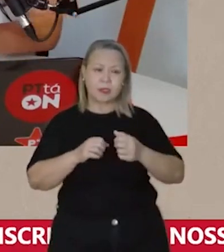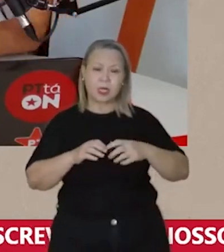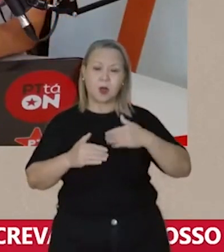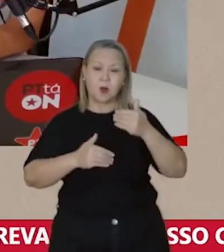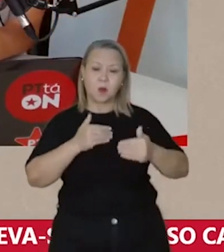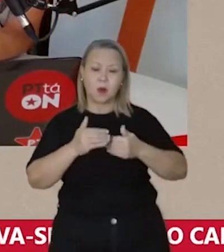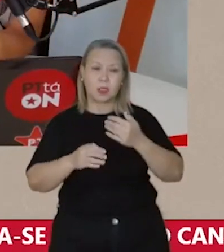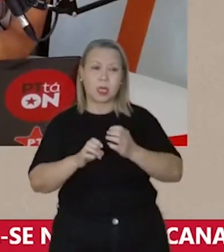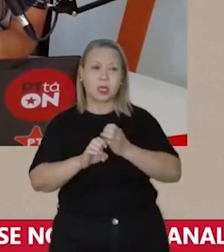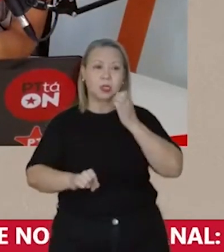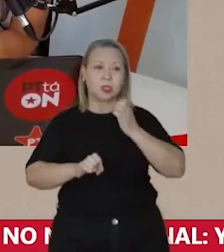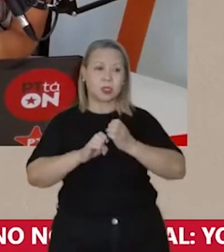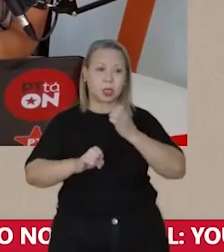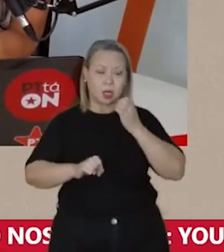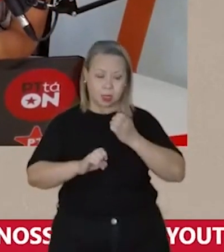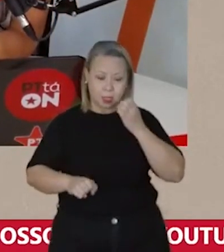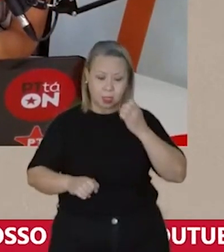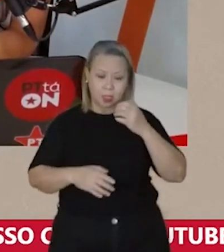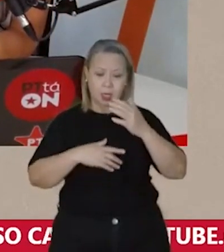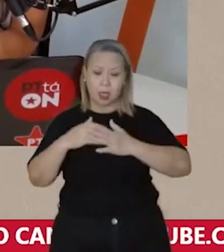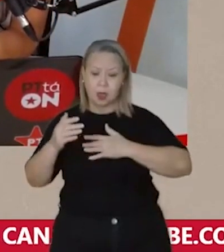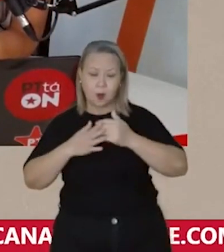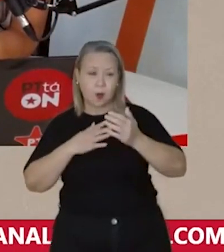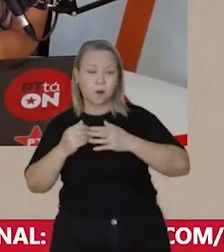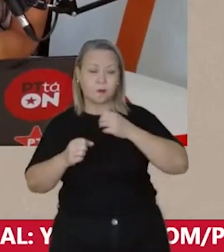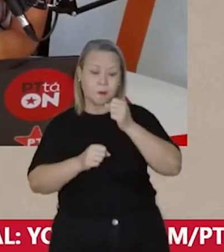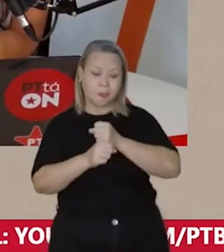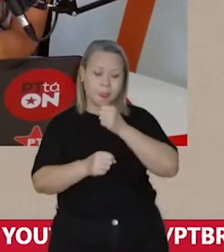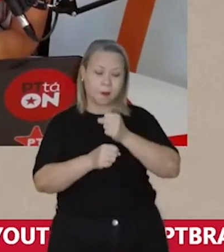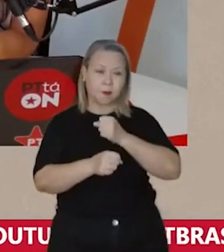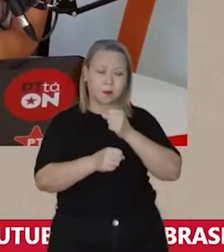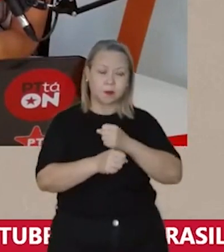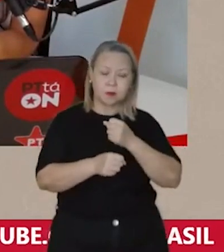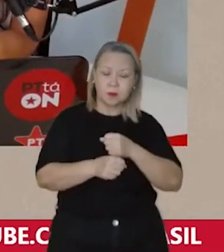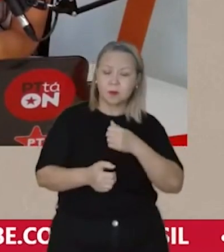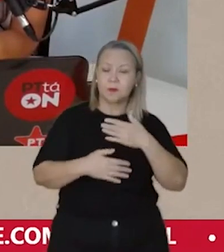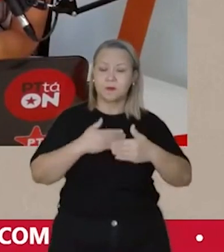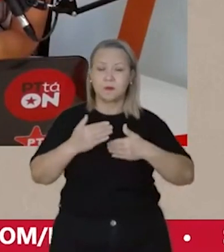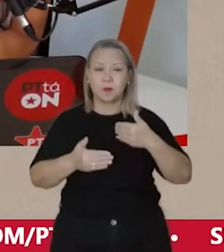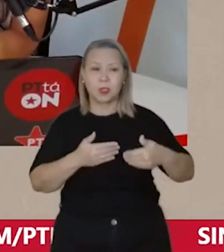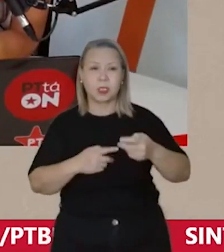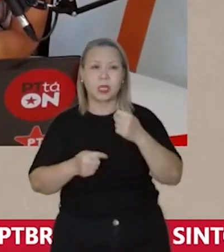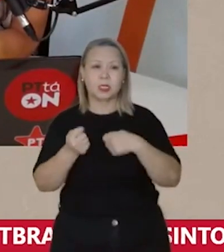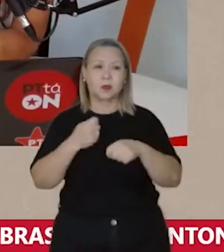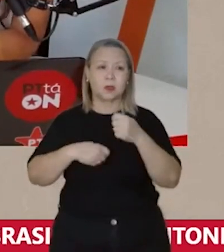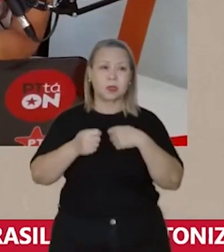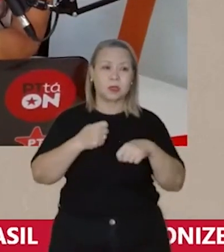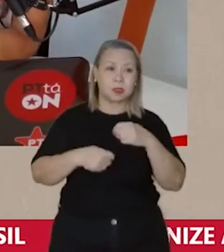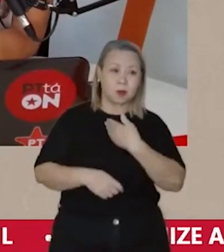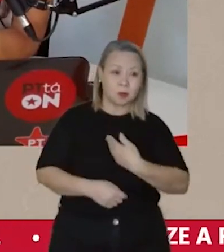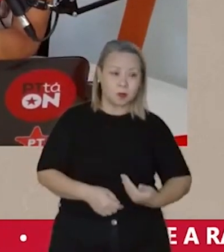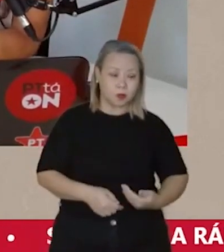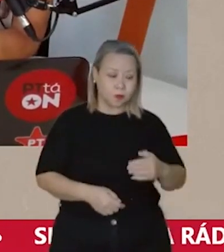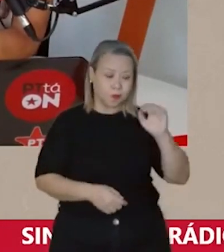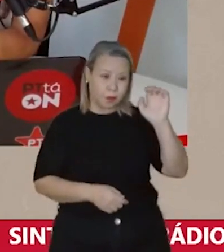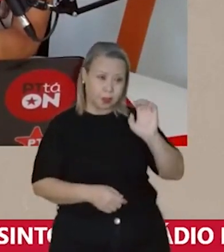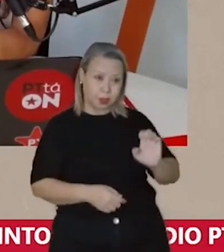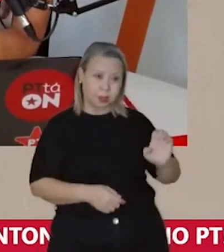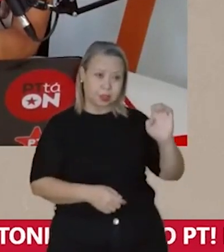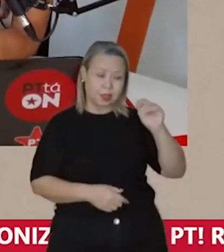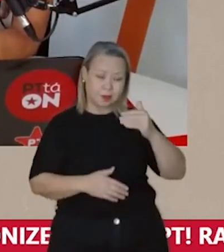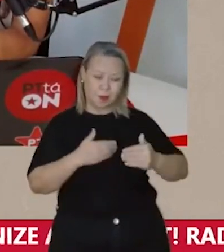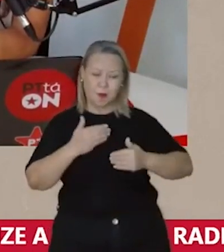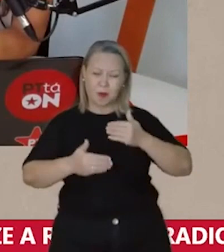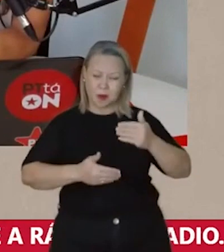negociação com os governos estaduais. Foi um processo